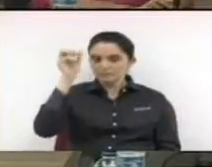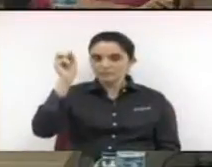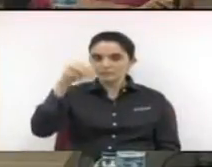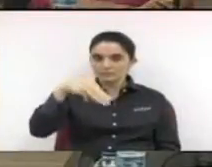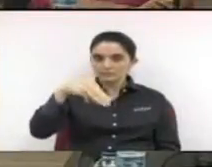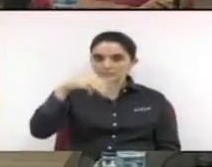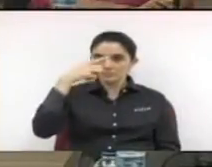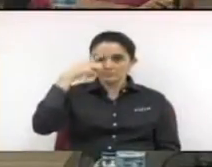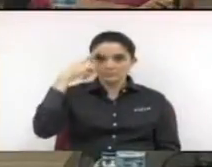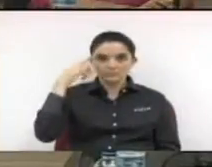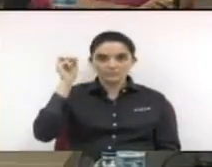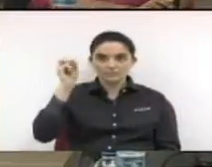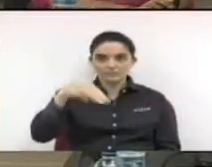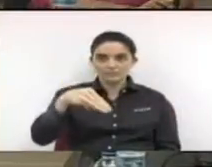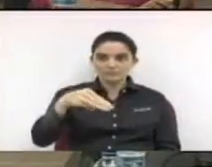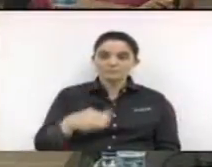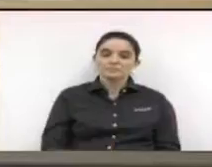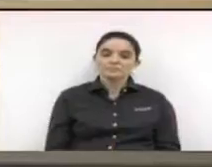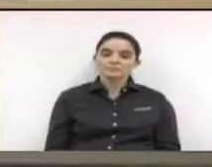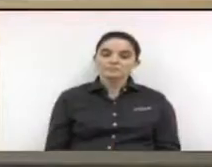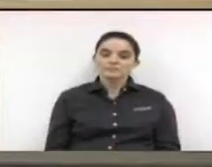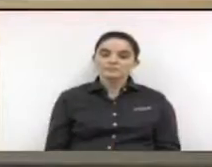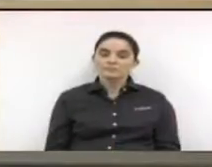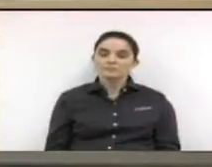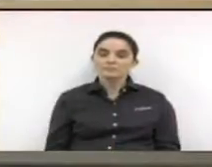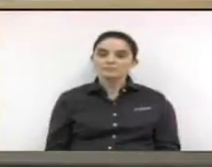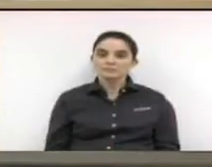Pascotto Sim Wilson Serqueira Sim